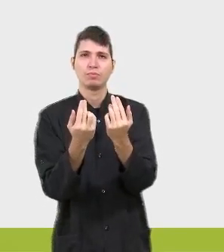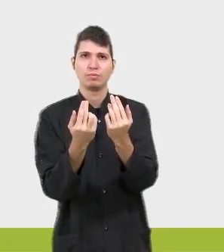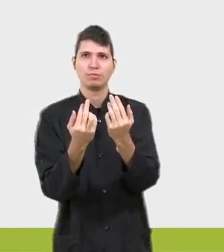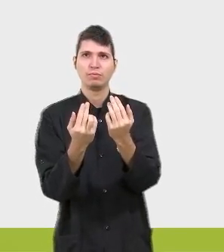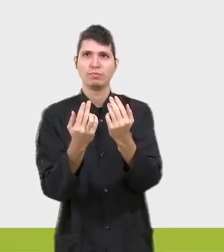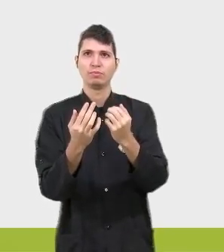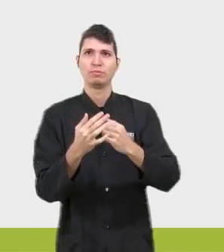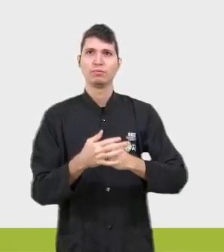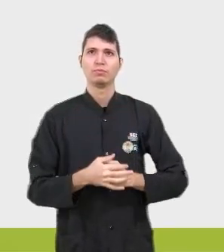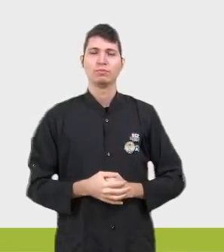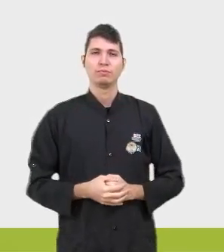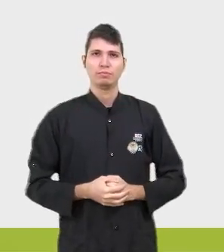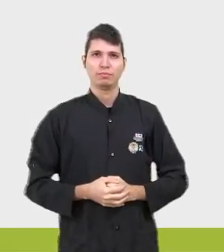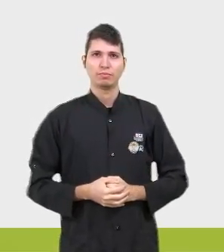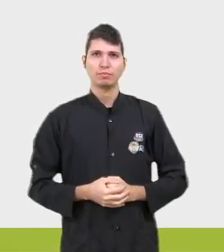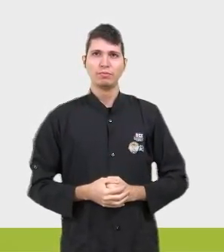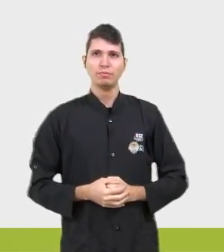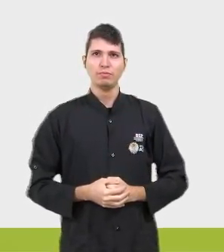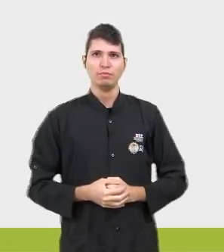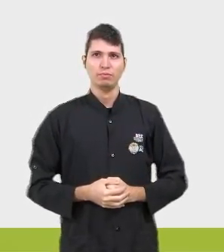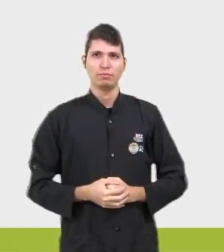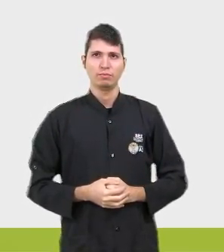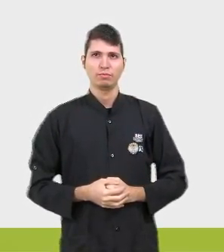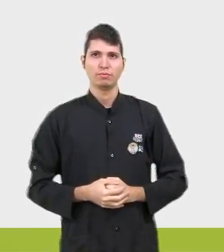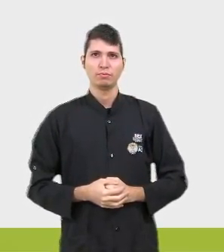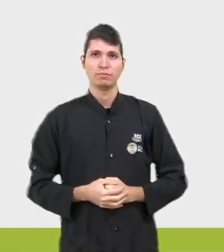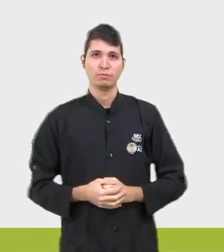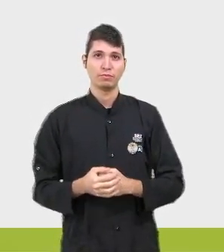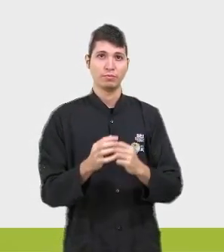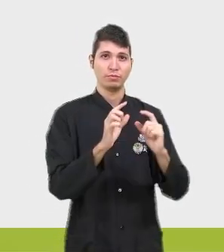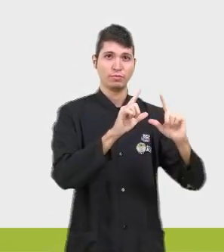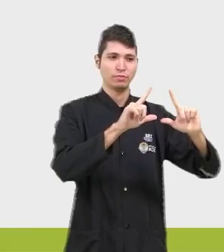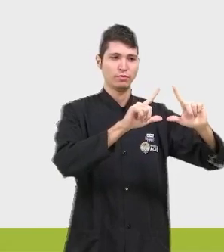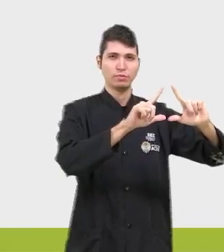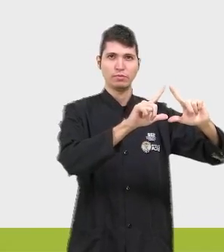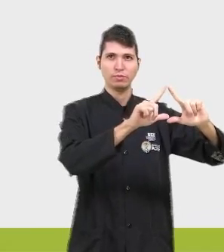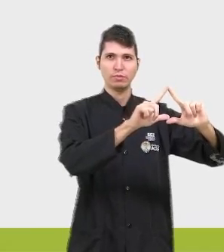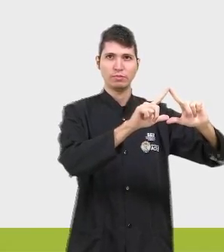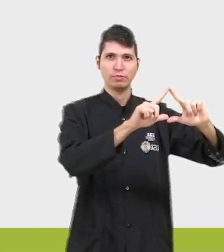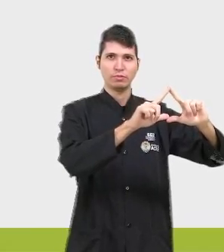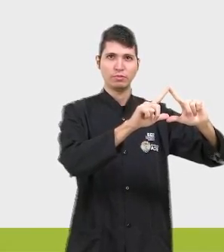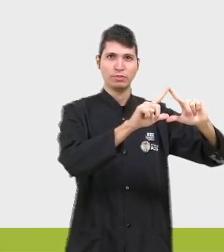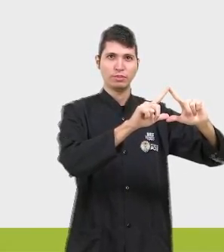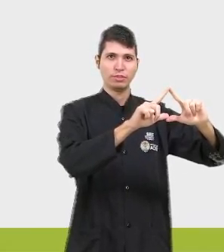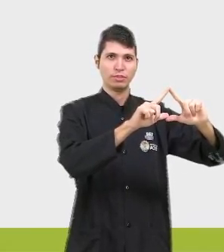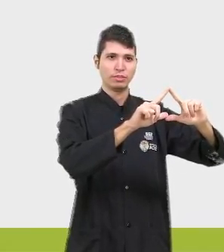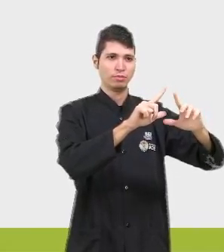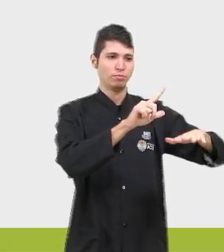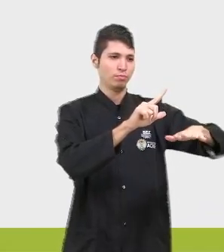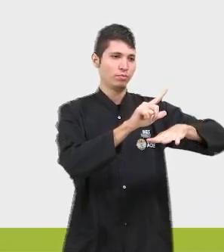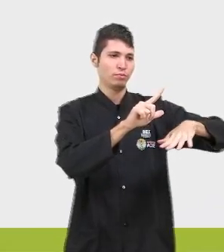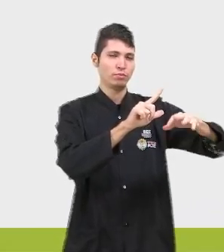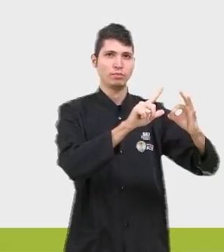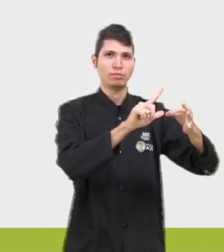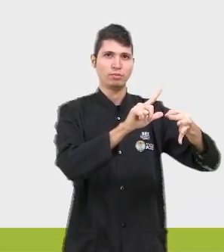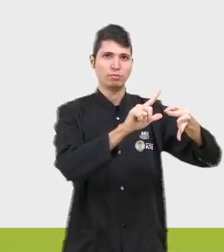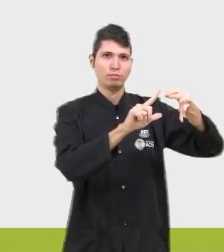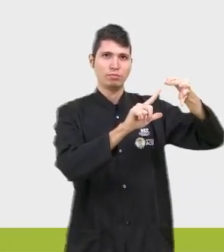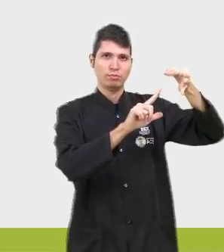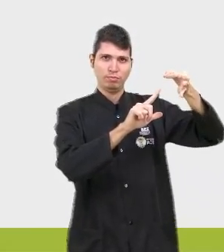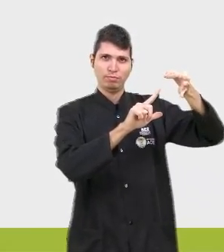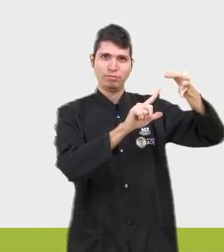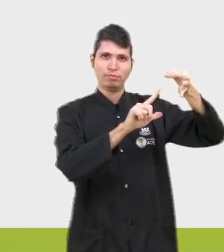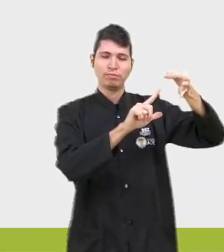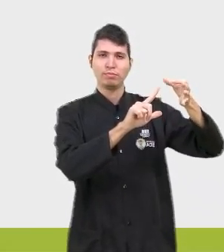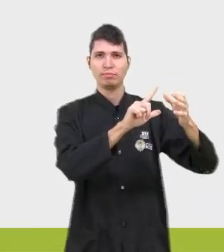quadrado estabelecem isso. Só voltando aqui um pouquinho no triângulo equilátero, a gente tem uma altura aqui e tem uma base aqui embaixo, tá bom? Aquele conceitozinho que a